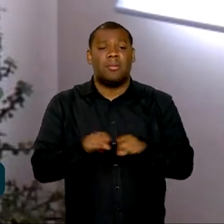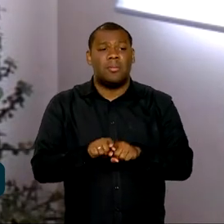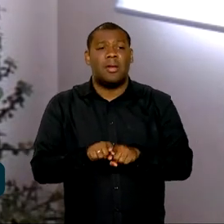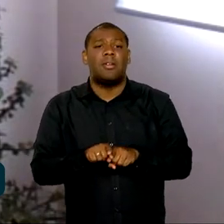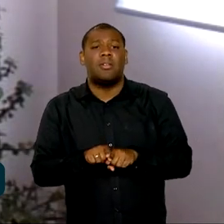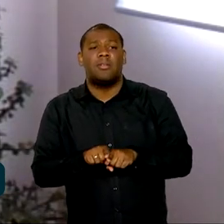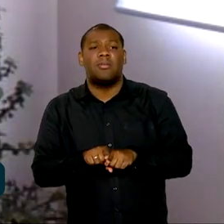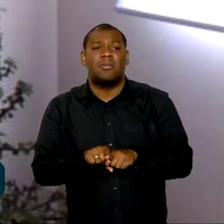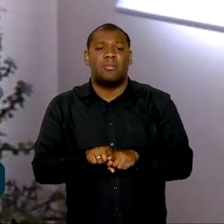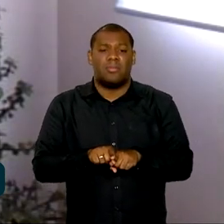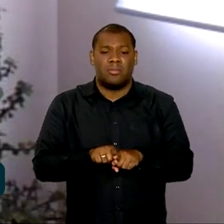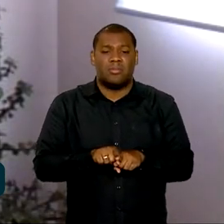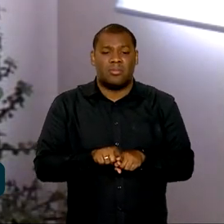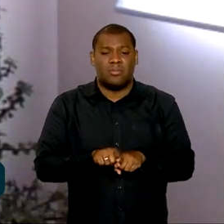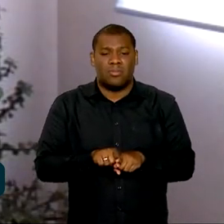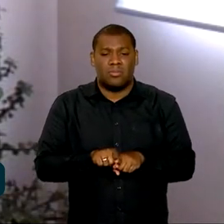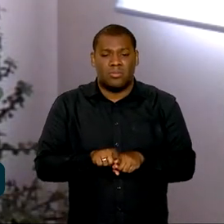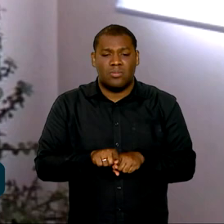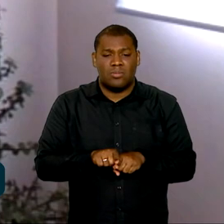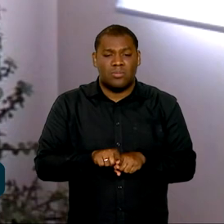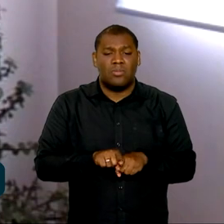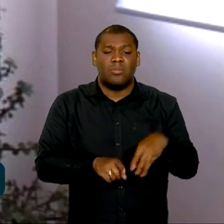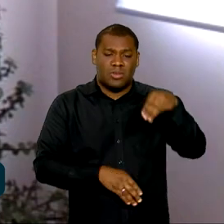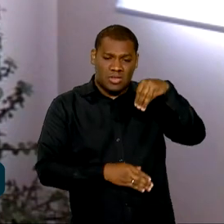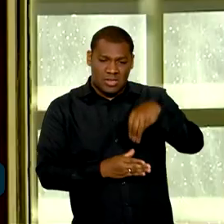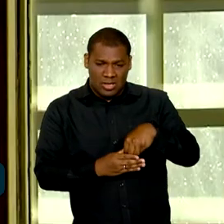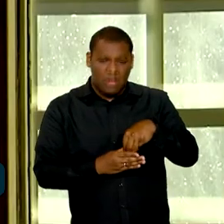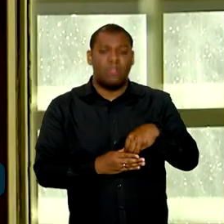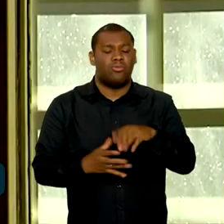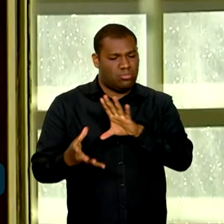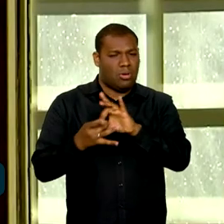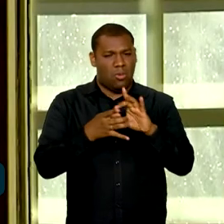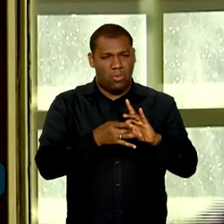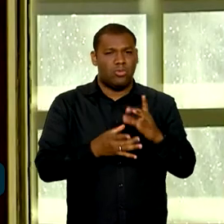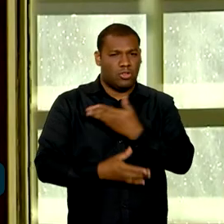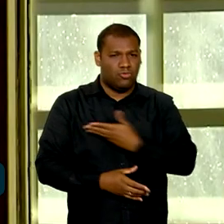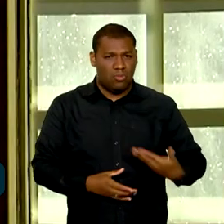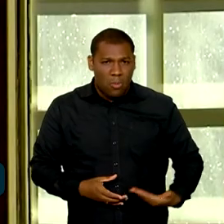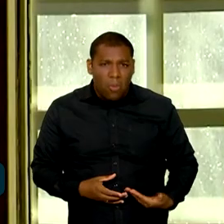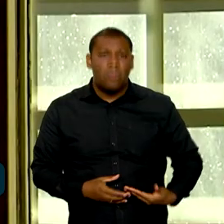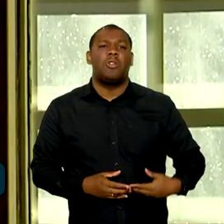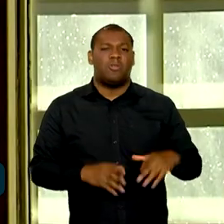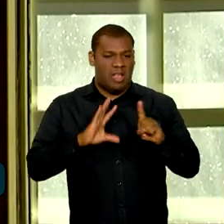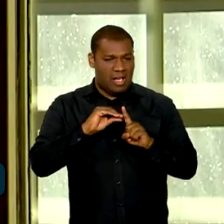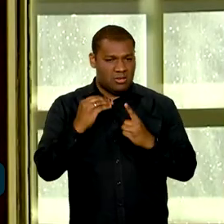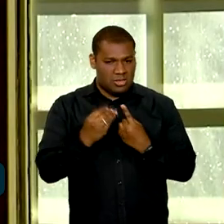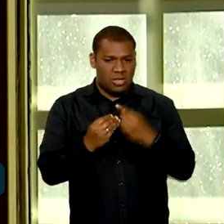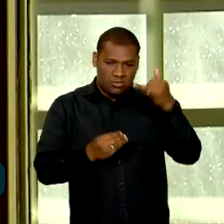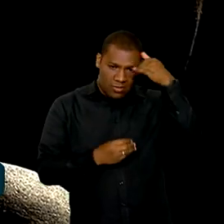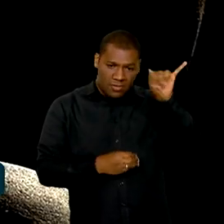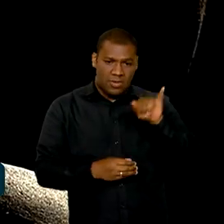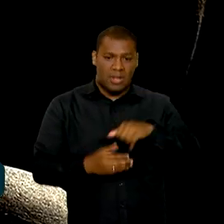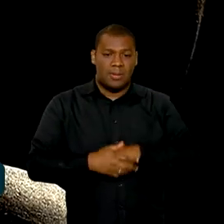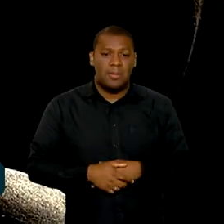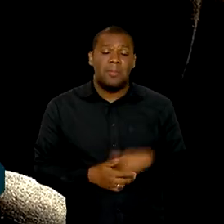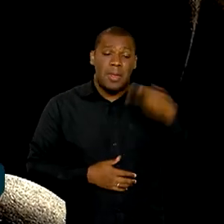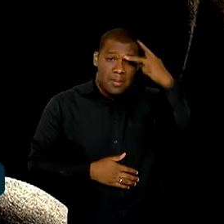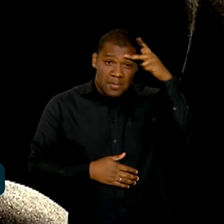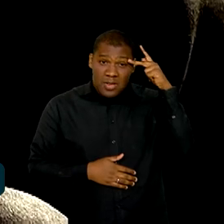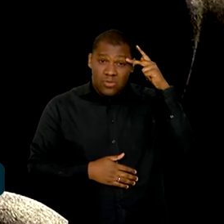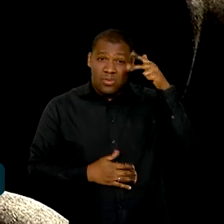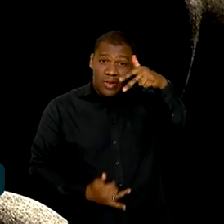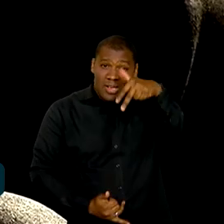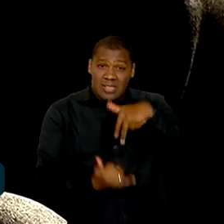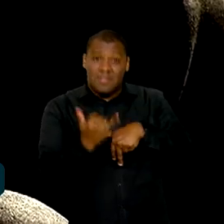posições dentro da esfera pública. Ciente da insegurança que a maioria das vítimas sente na hora de